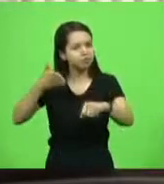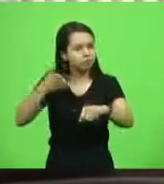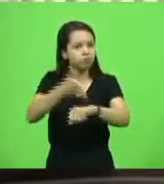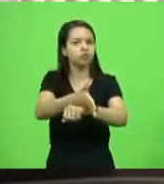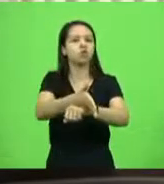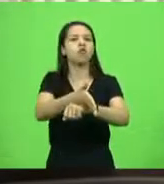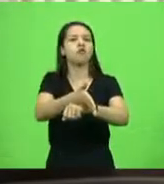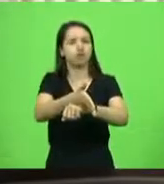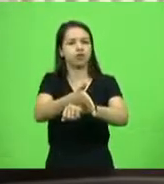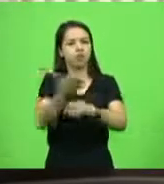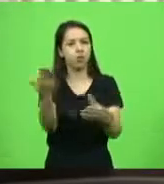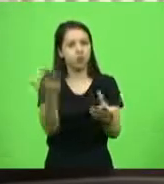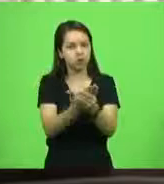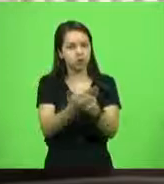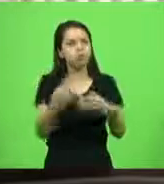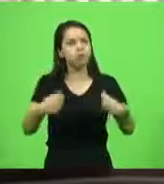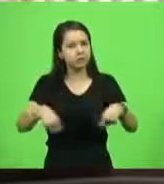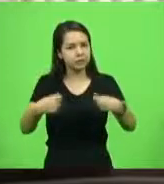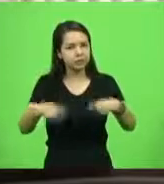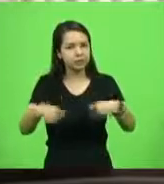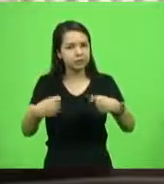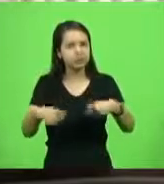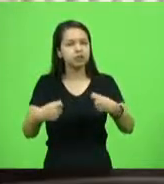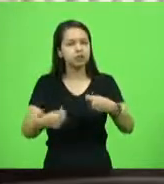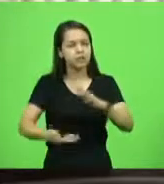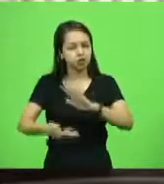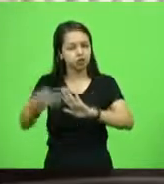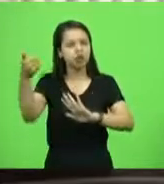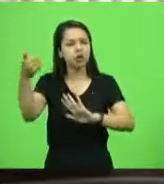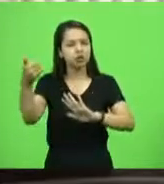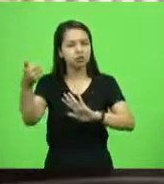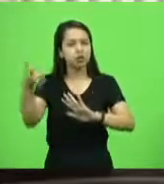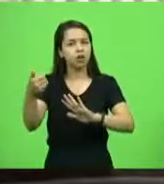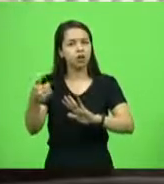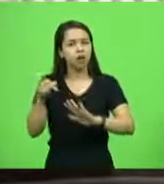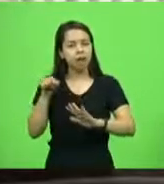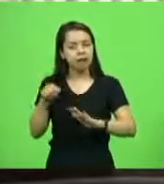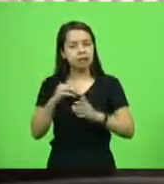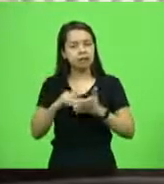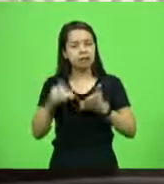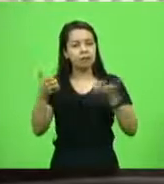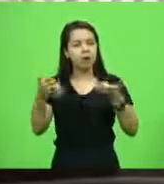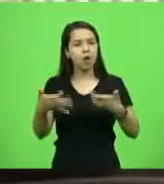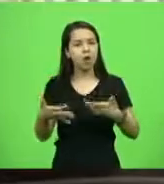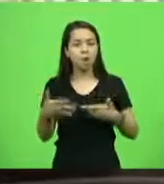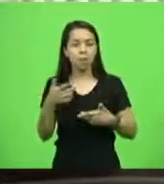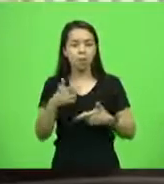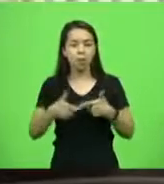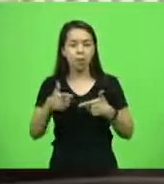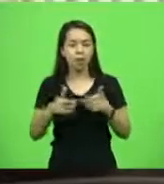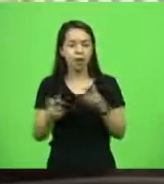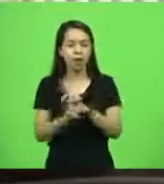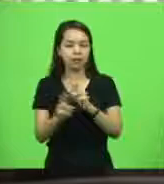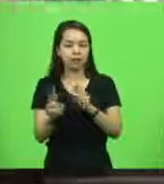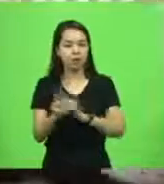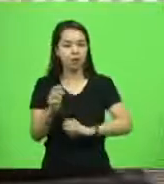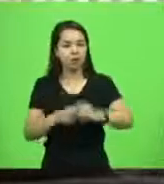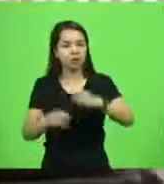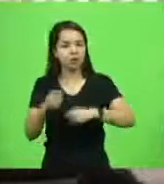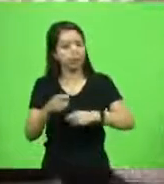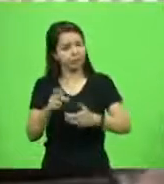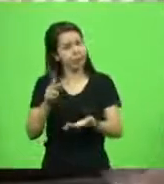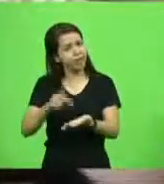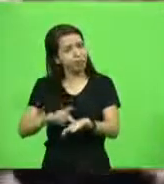para tirar de vez. O secretário diz que é um problema de relação comercial, é óbvio, só que